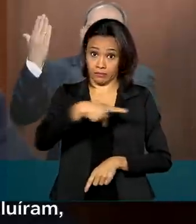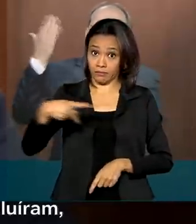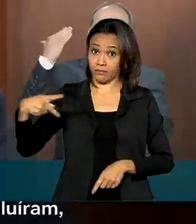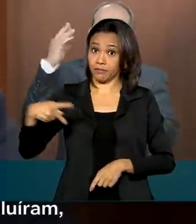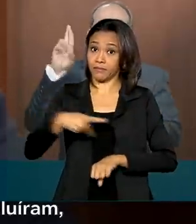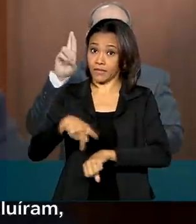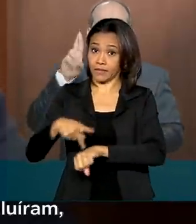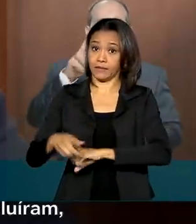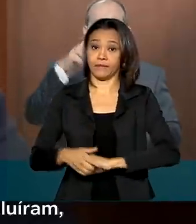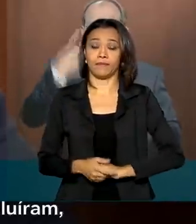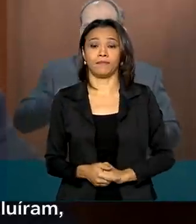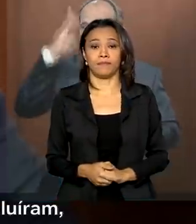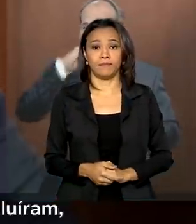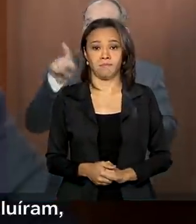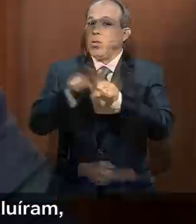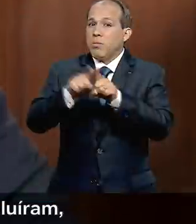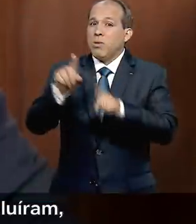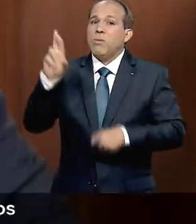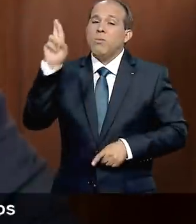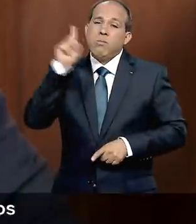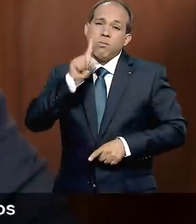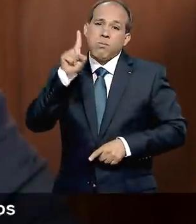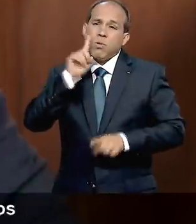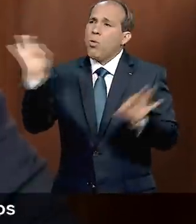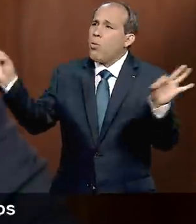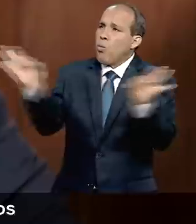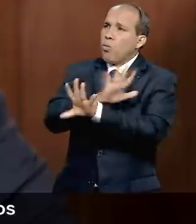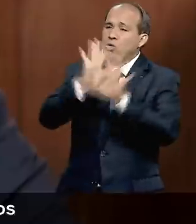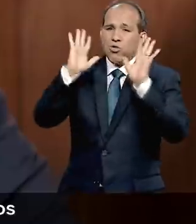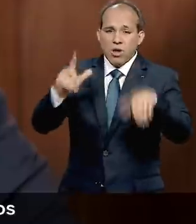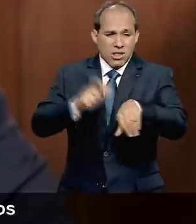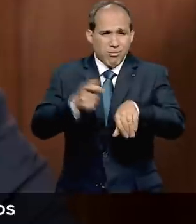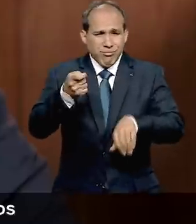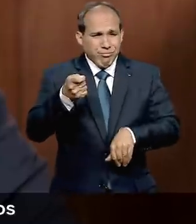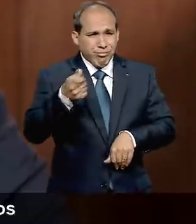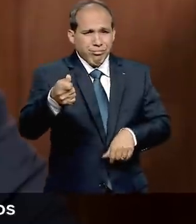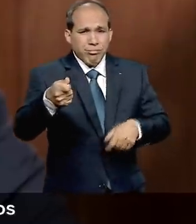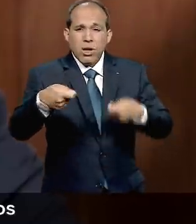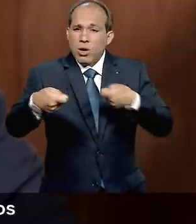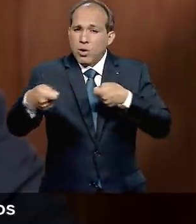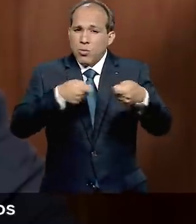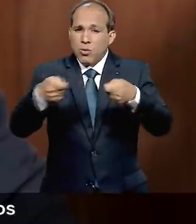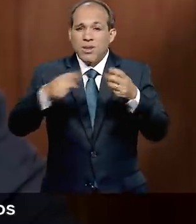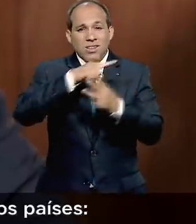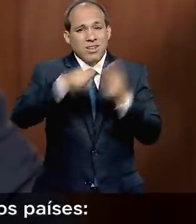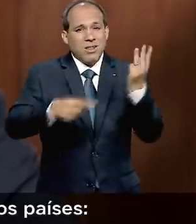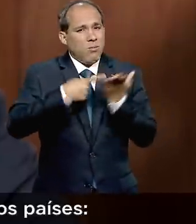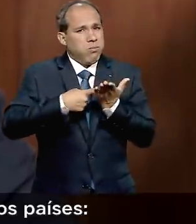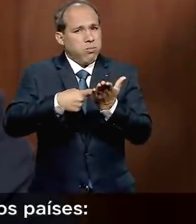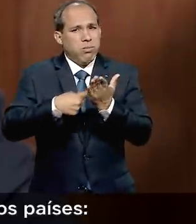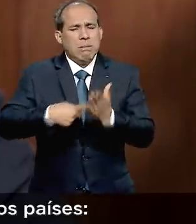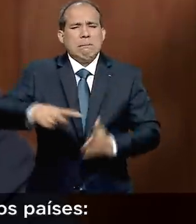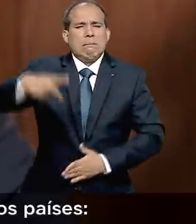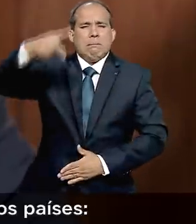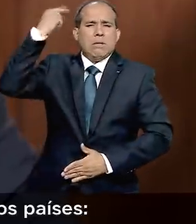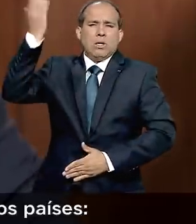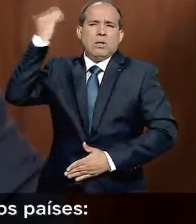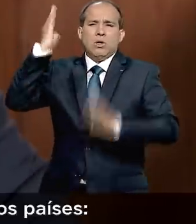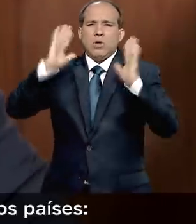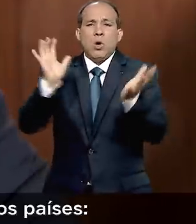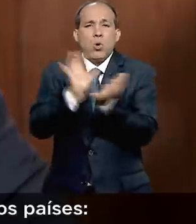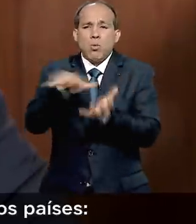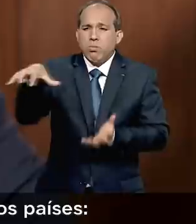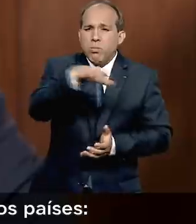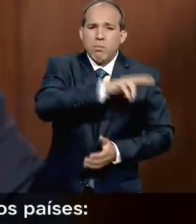representantes do Brasil e dos Estados Unidos concluíram, em tempo recorde, negociações de três acordos, a muito demandados pelos